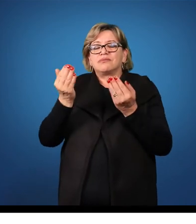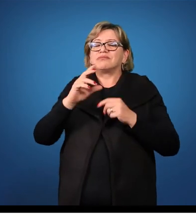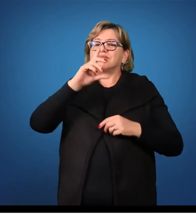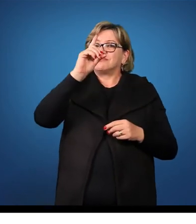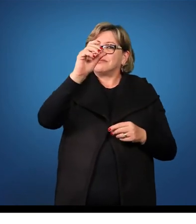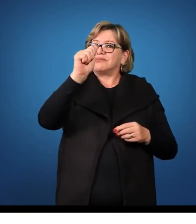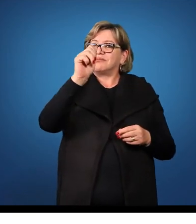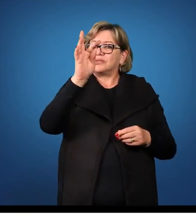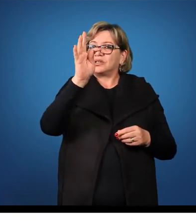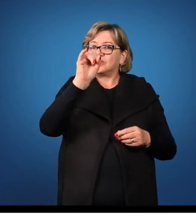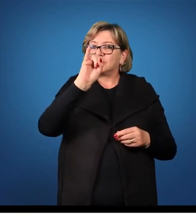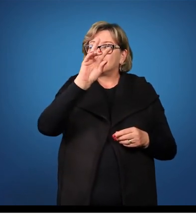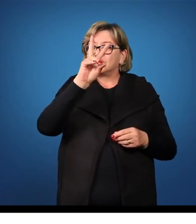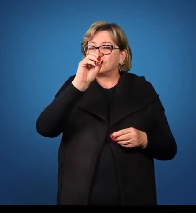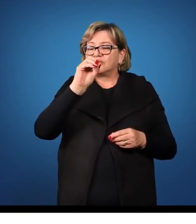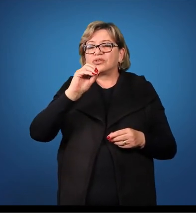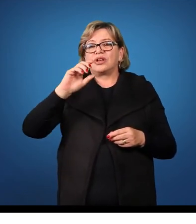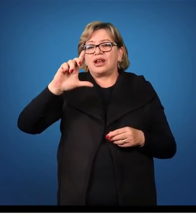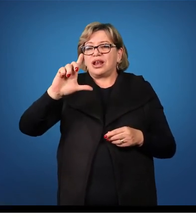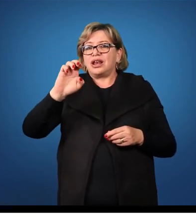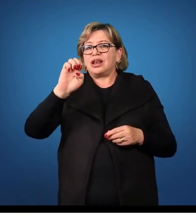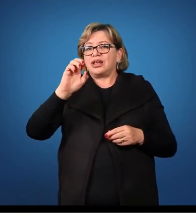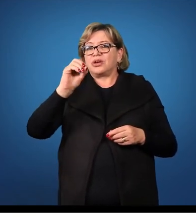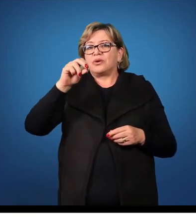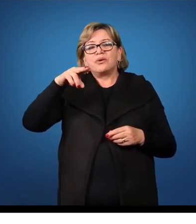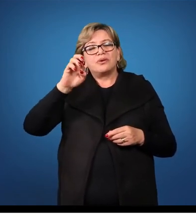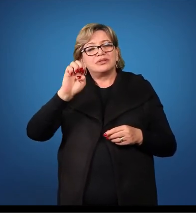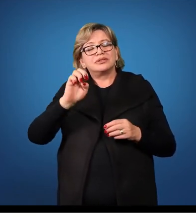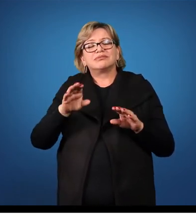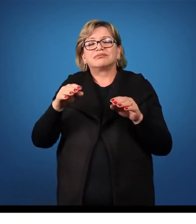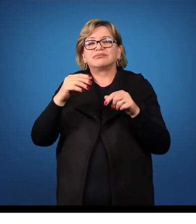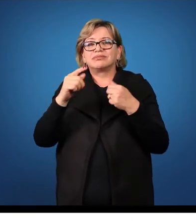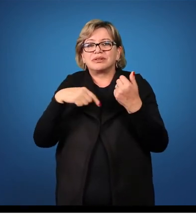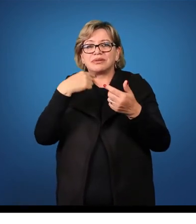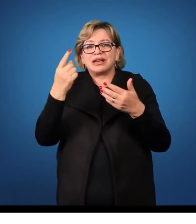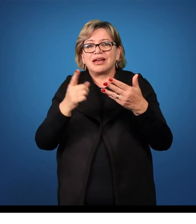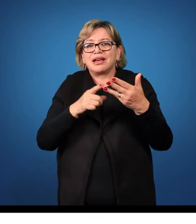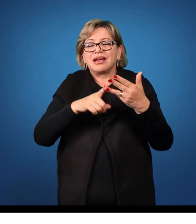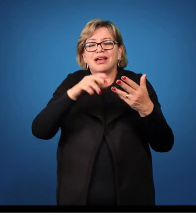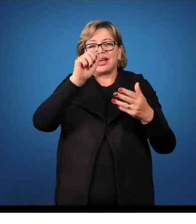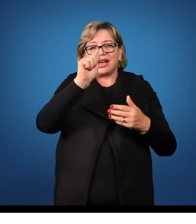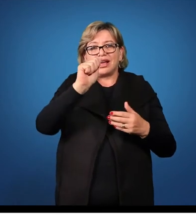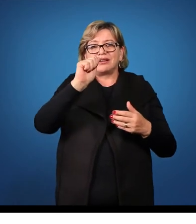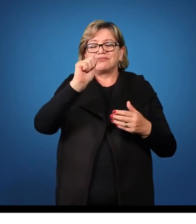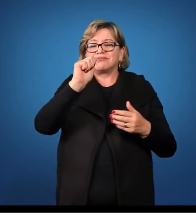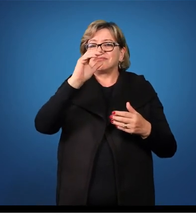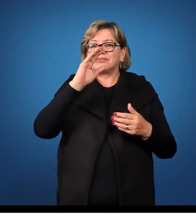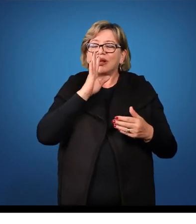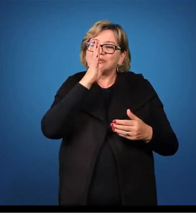No acusativo, LEONEM.